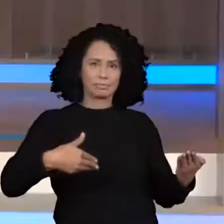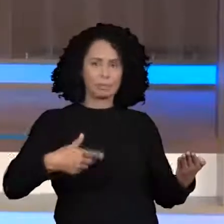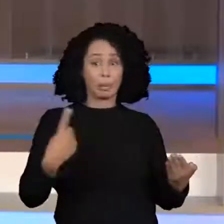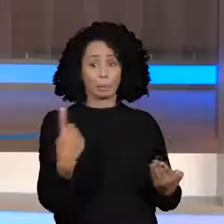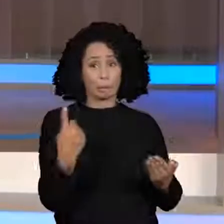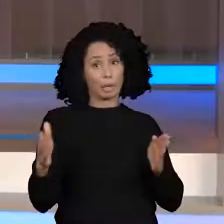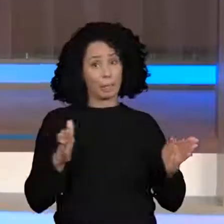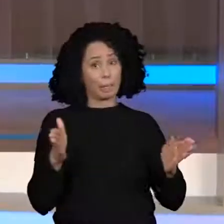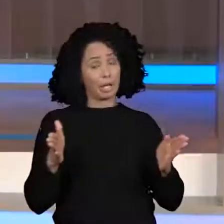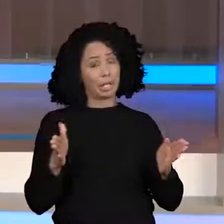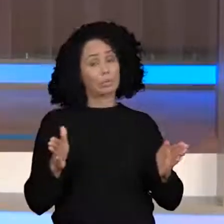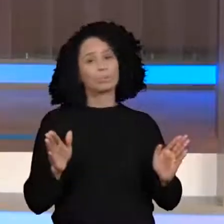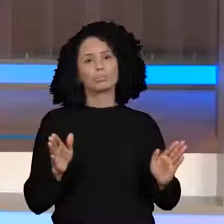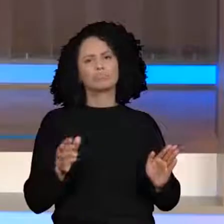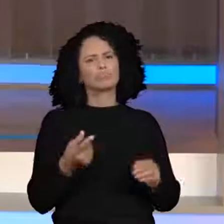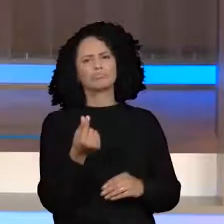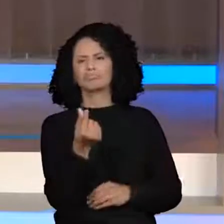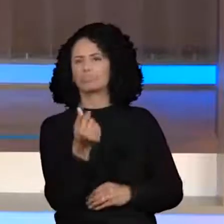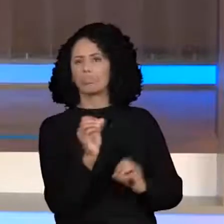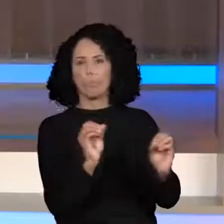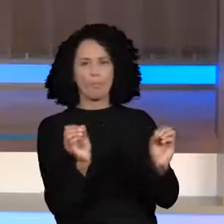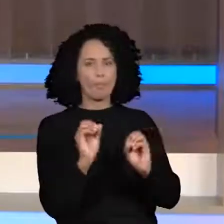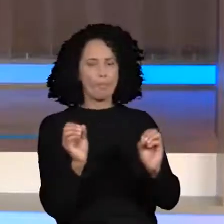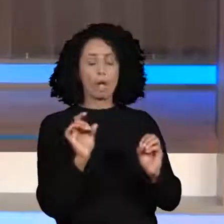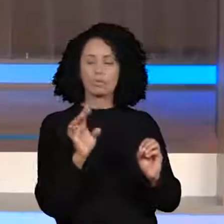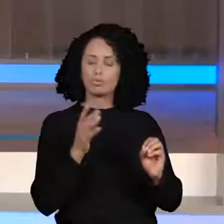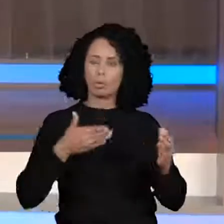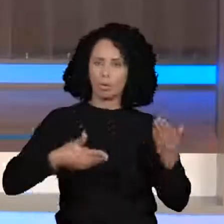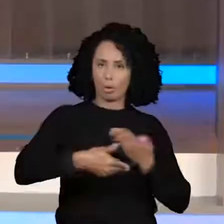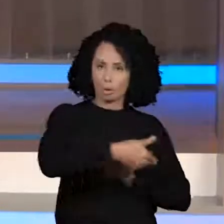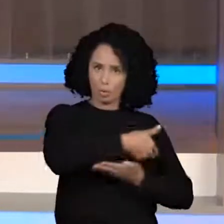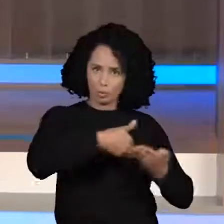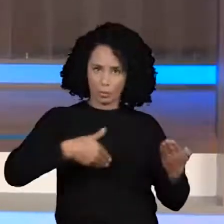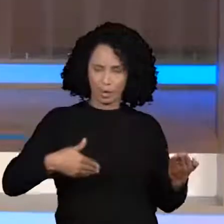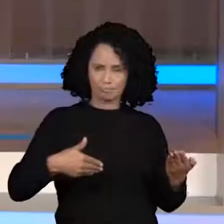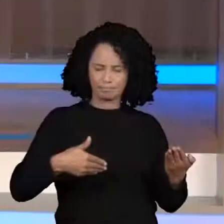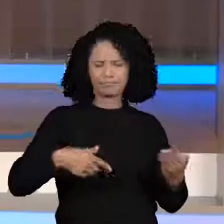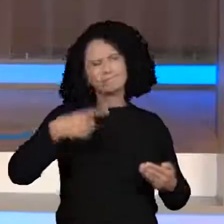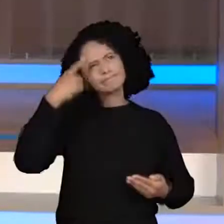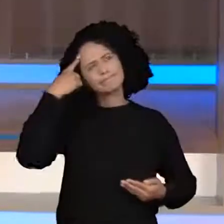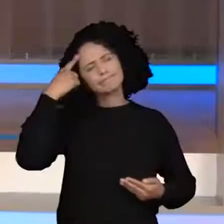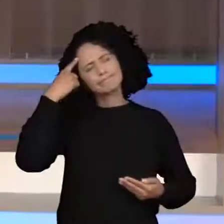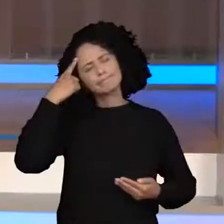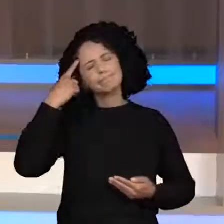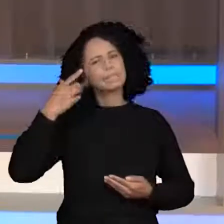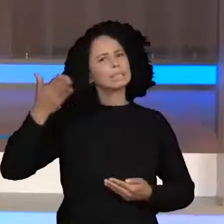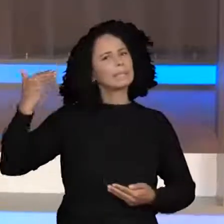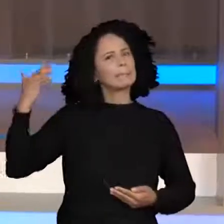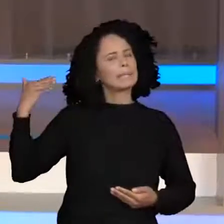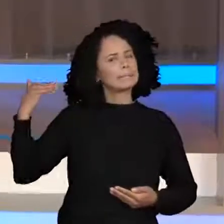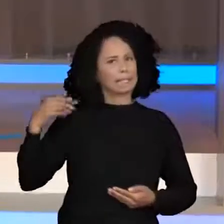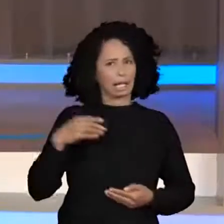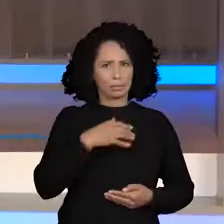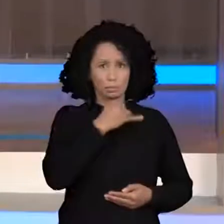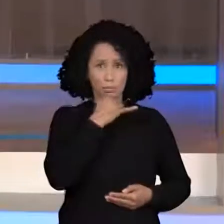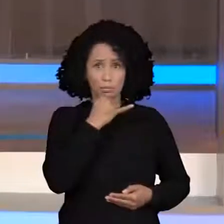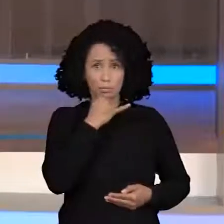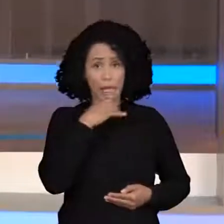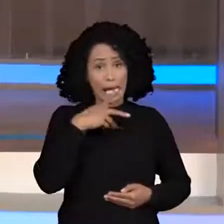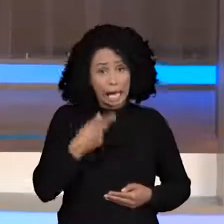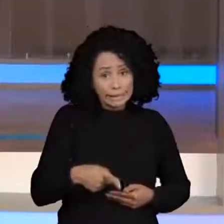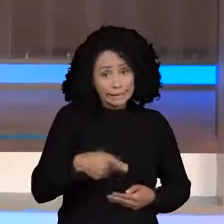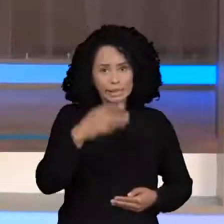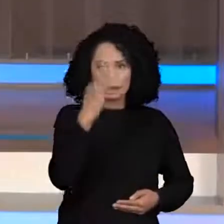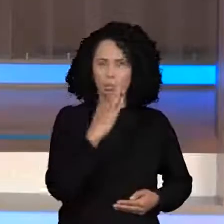período aí, não existindo dinheiro, existia a troca. E vamos pensar aí num contexto histórico. Aqui, no